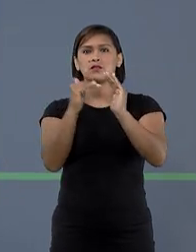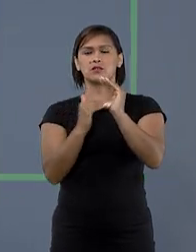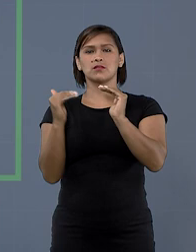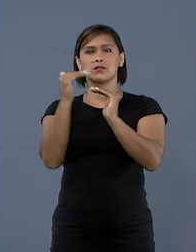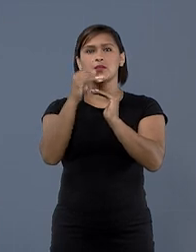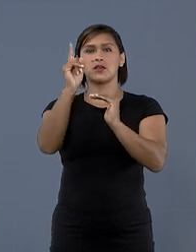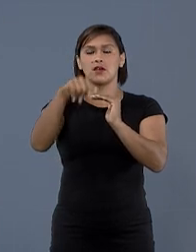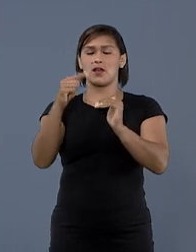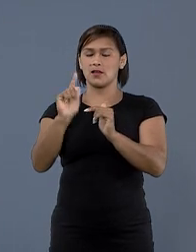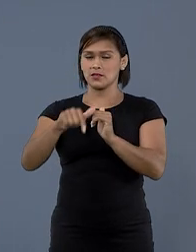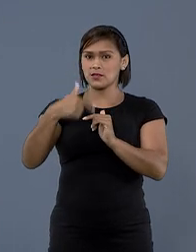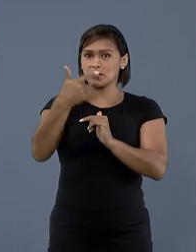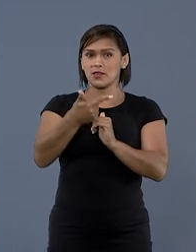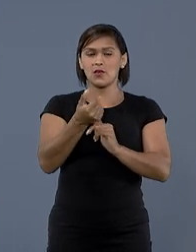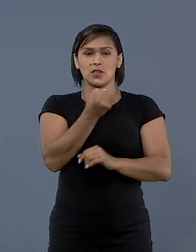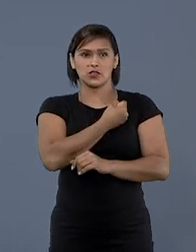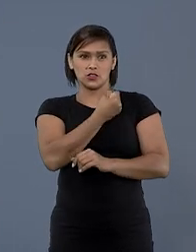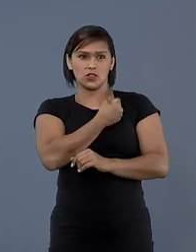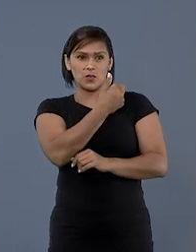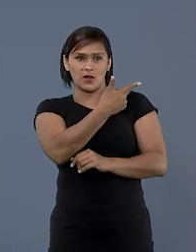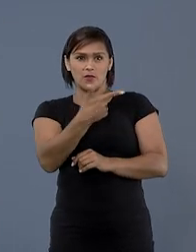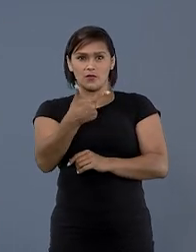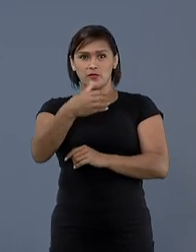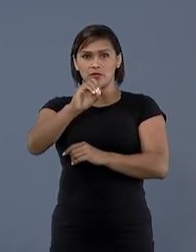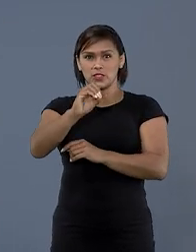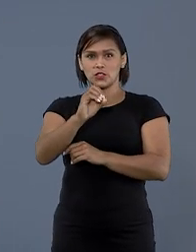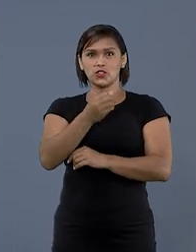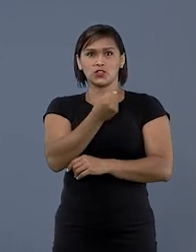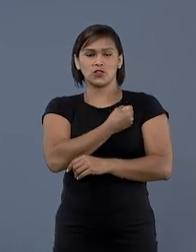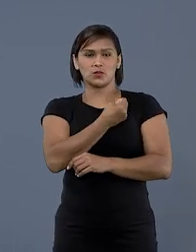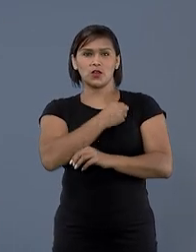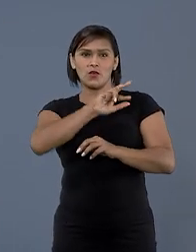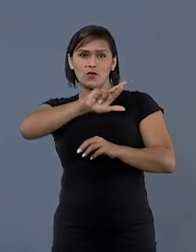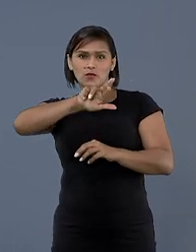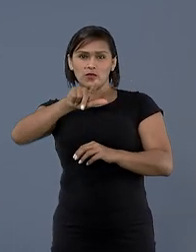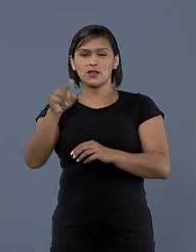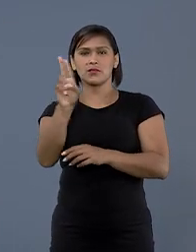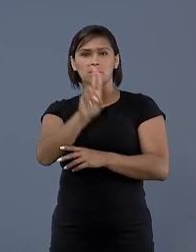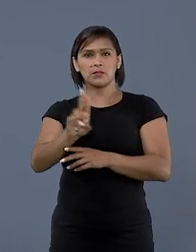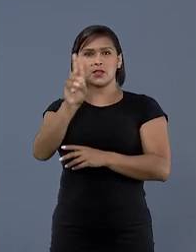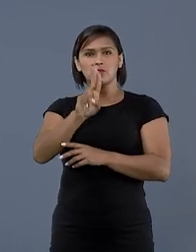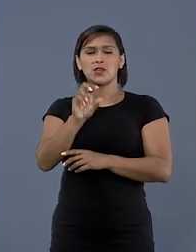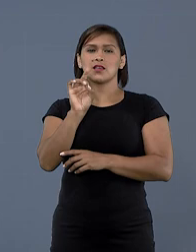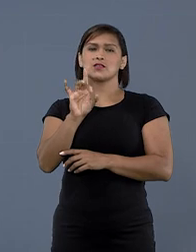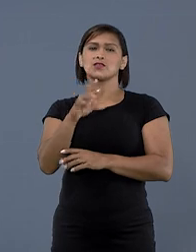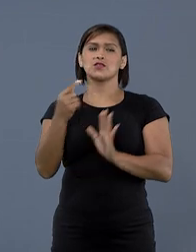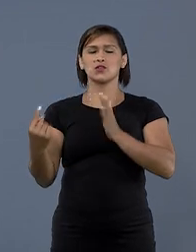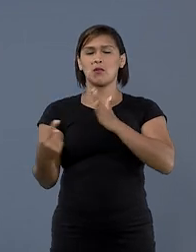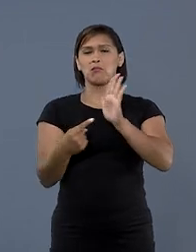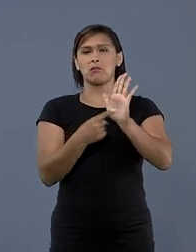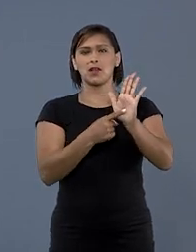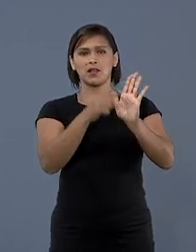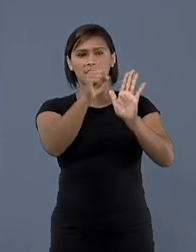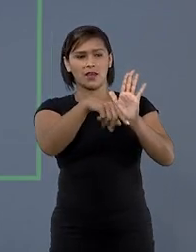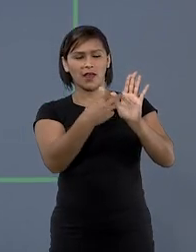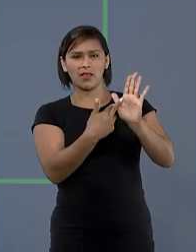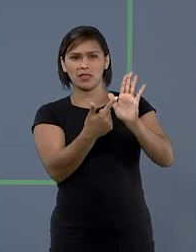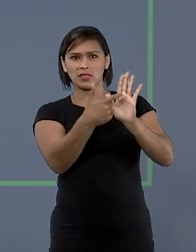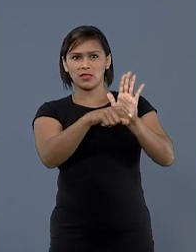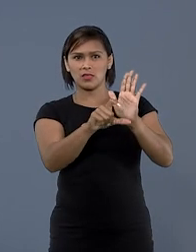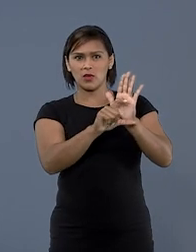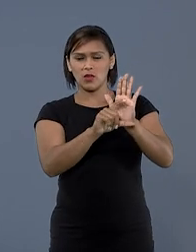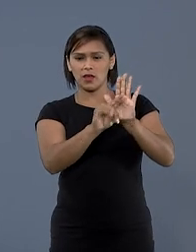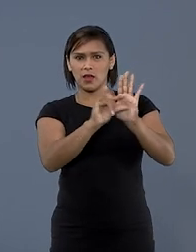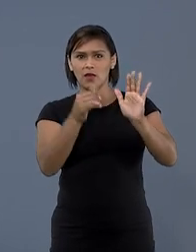Superior. A sequência alfanumérica possui 20 dígitos. Para utilizá-la, basta clicar em cima dessa chave.